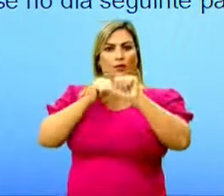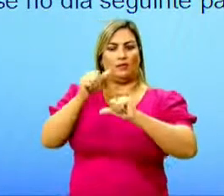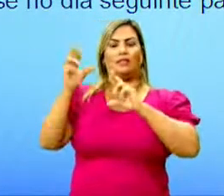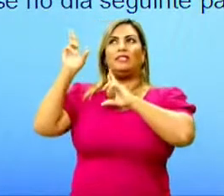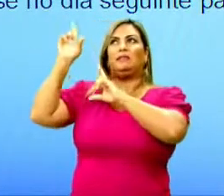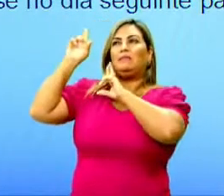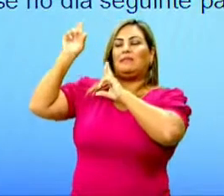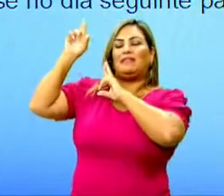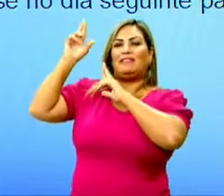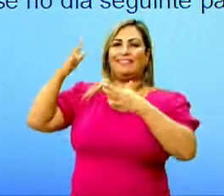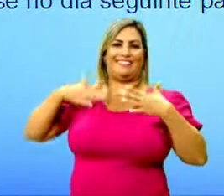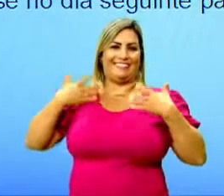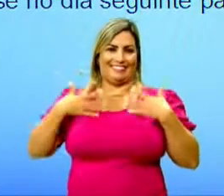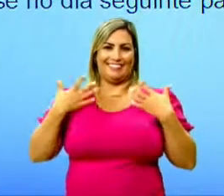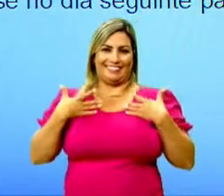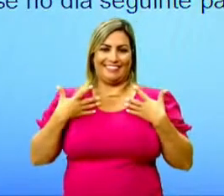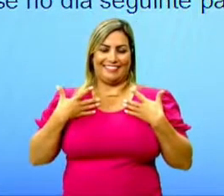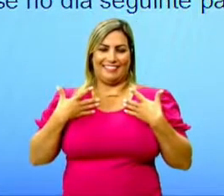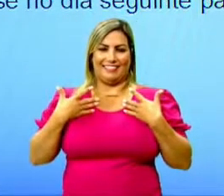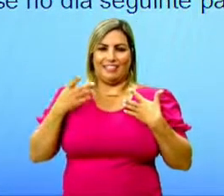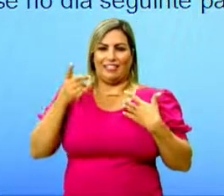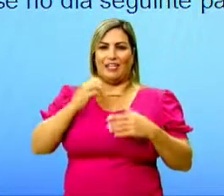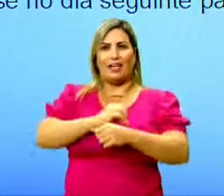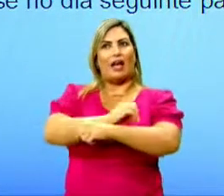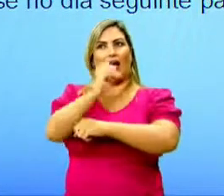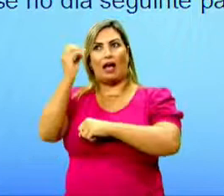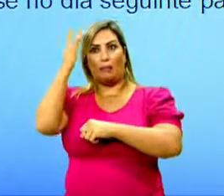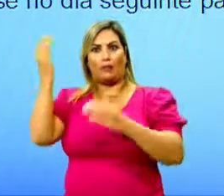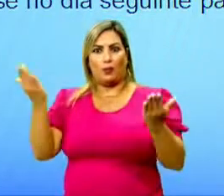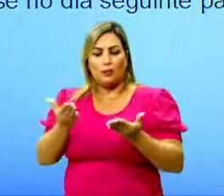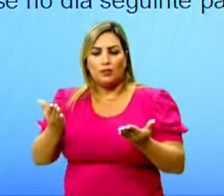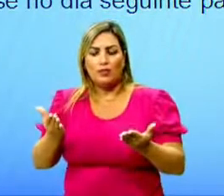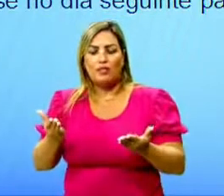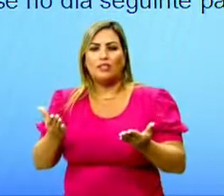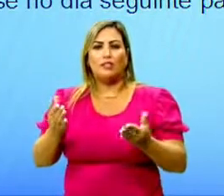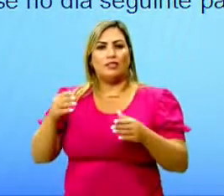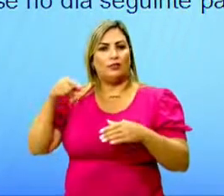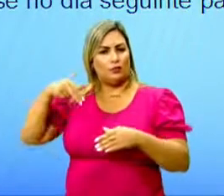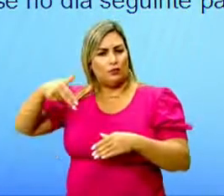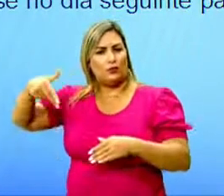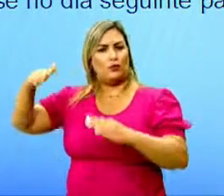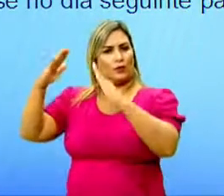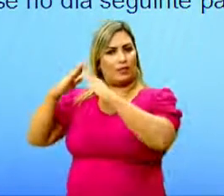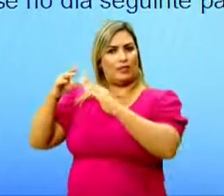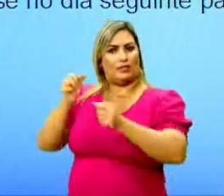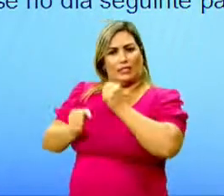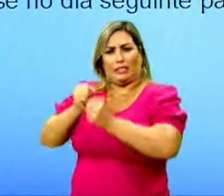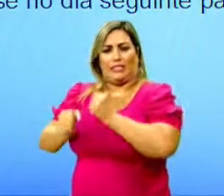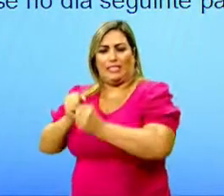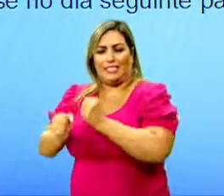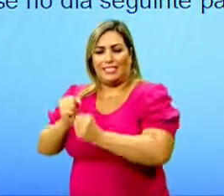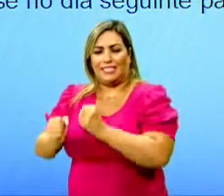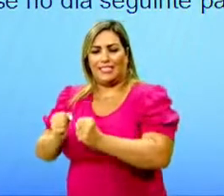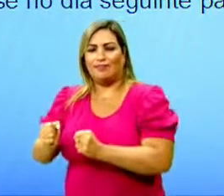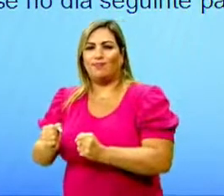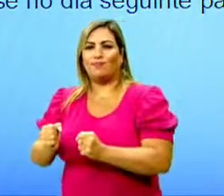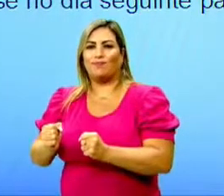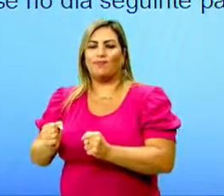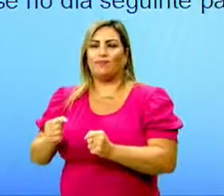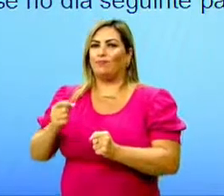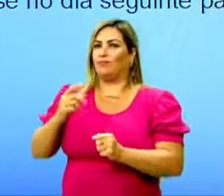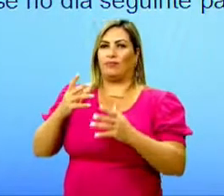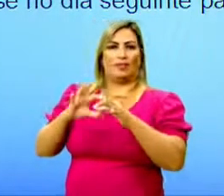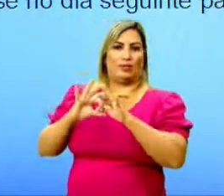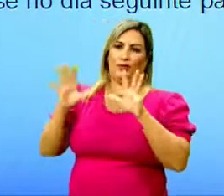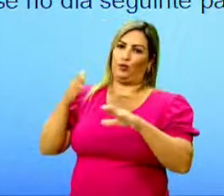esperança da alegria. No dia seguinte, fui à sua casa, literalmente correndo. Não me mandou